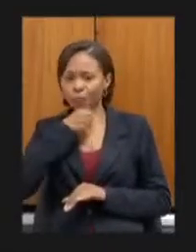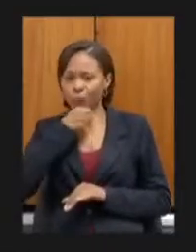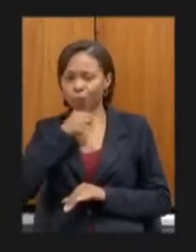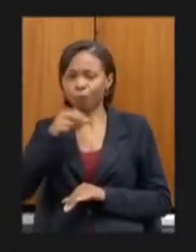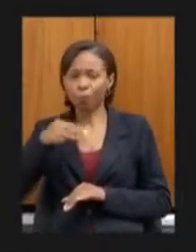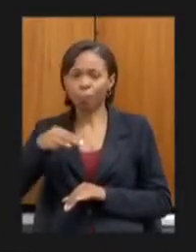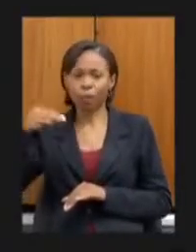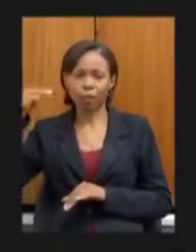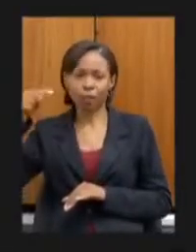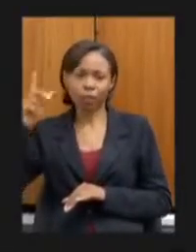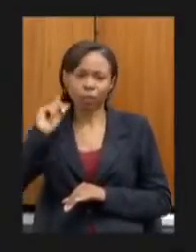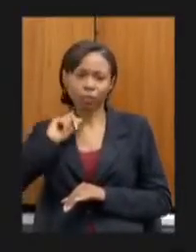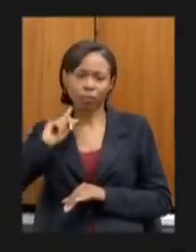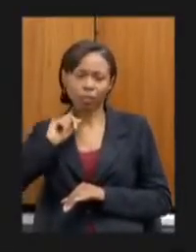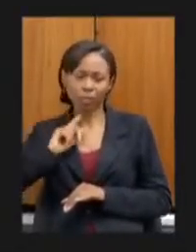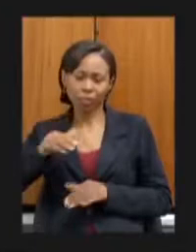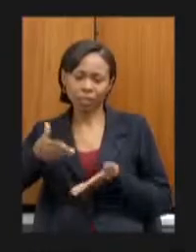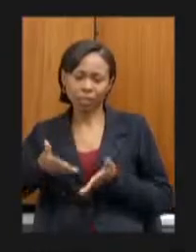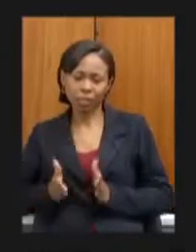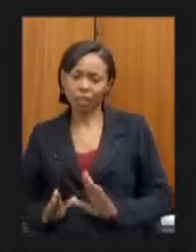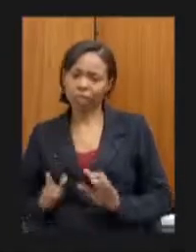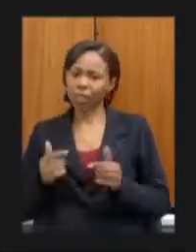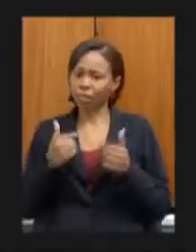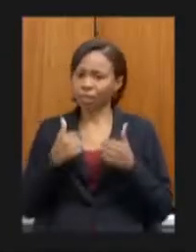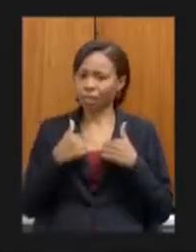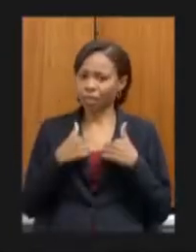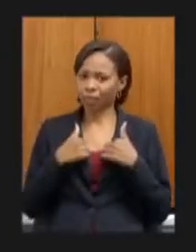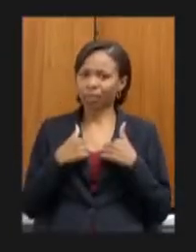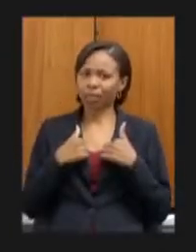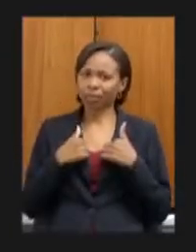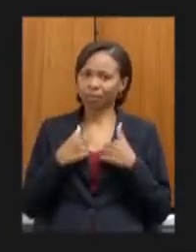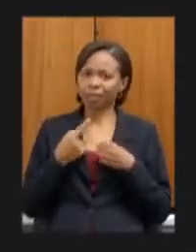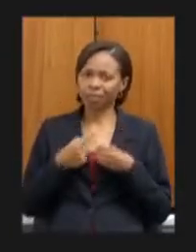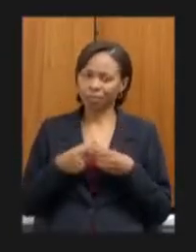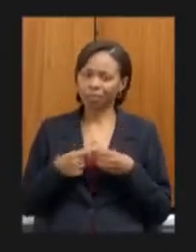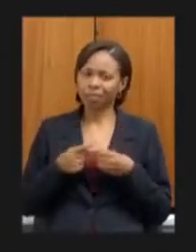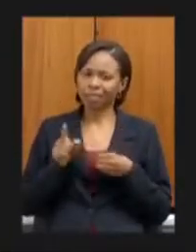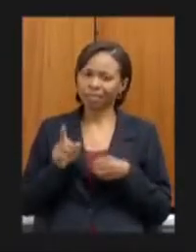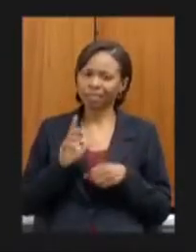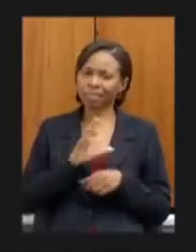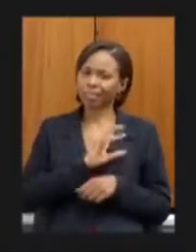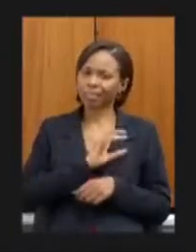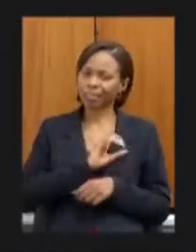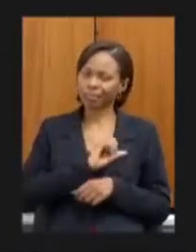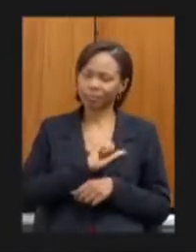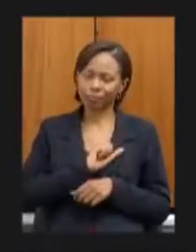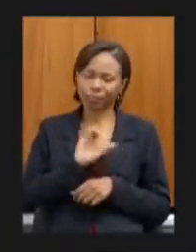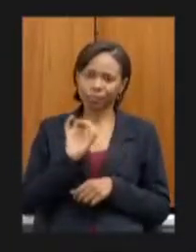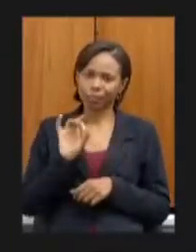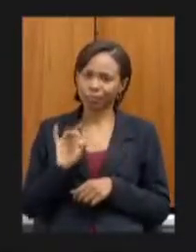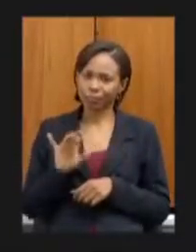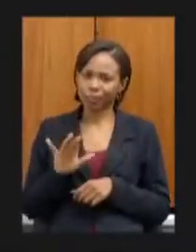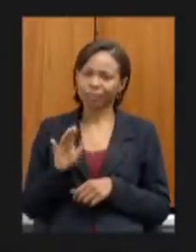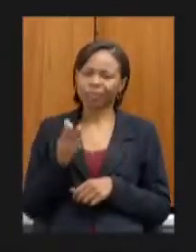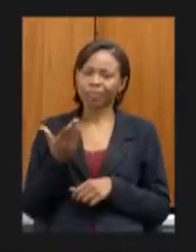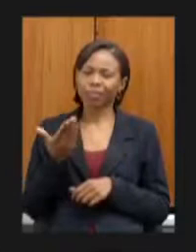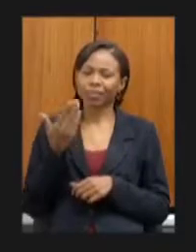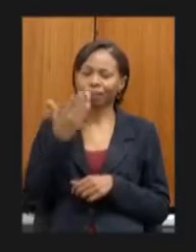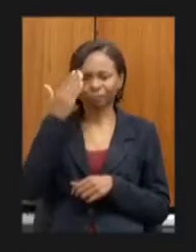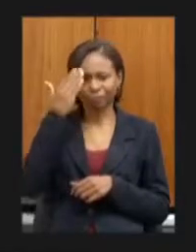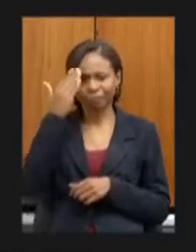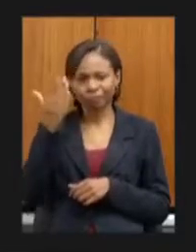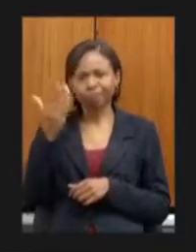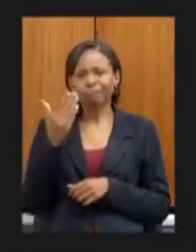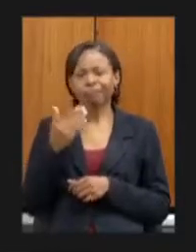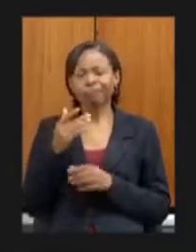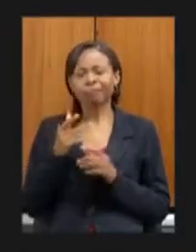sou norte-mineiro de curação de atuação por isso secretário muito obrigado pelas palavras também e continue contando